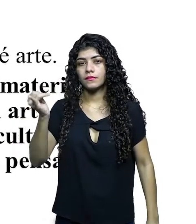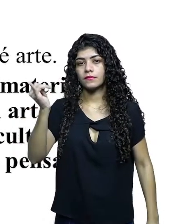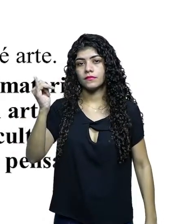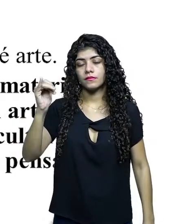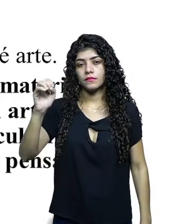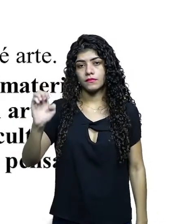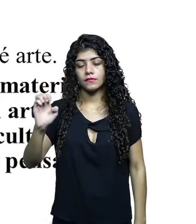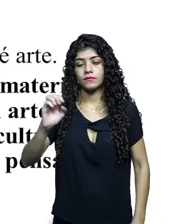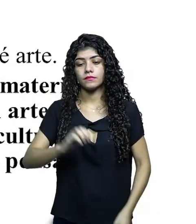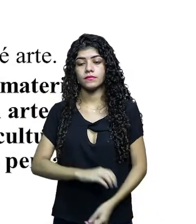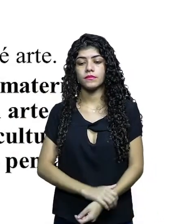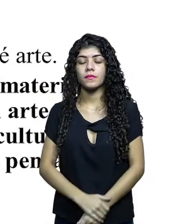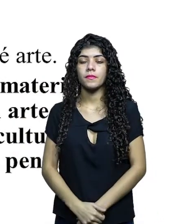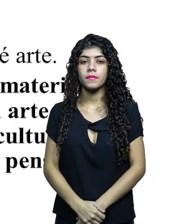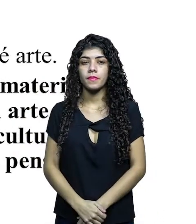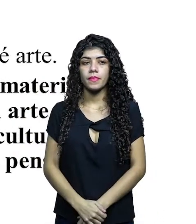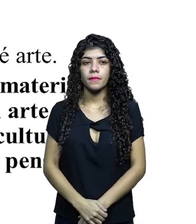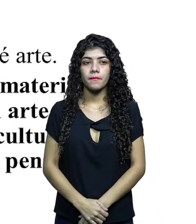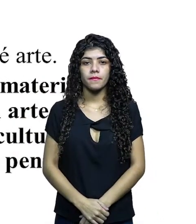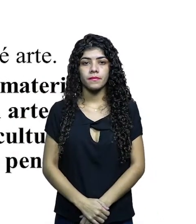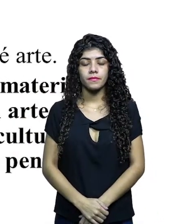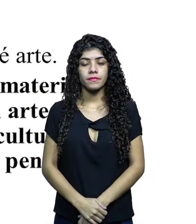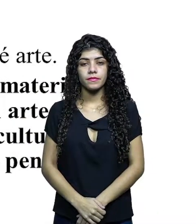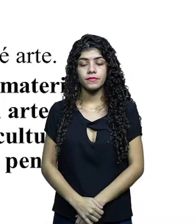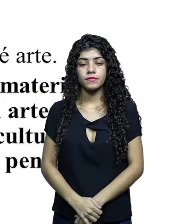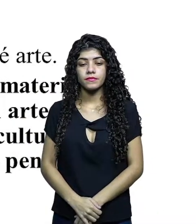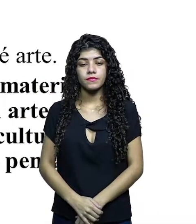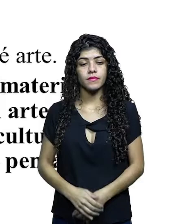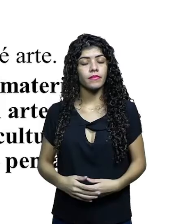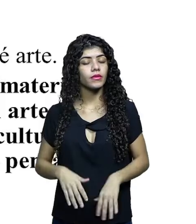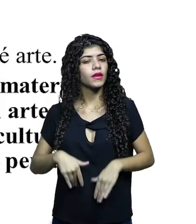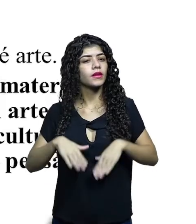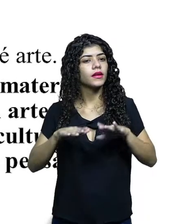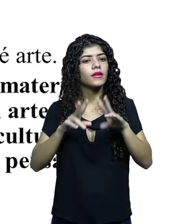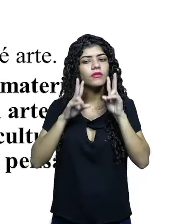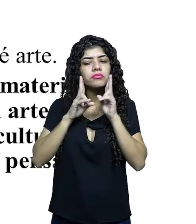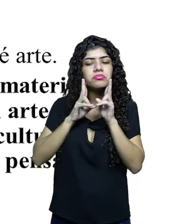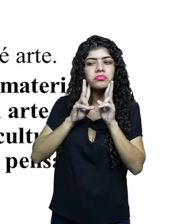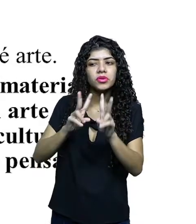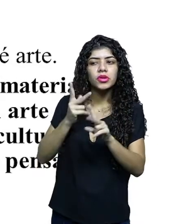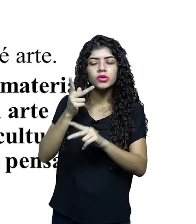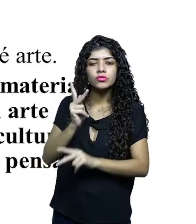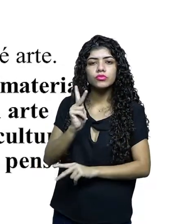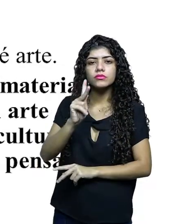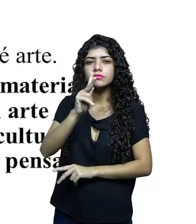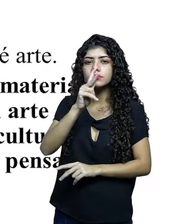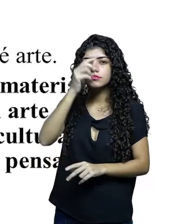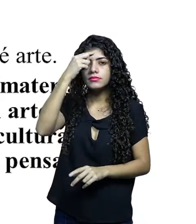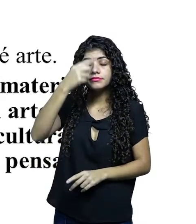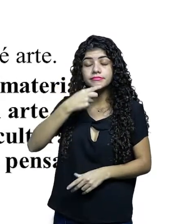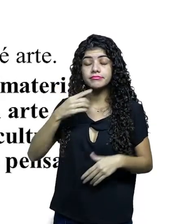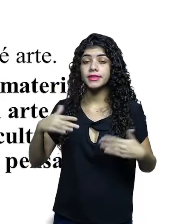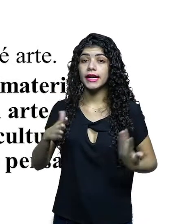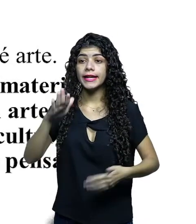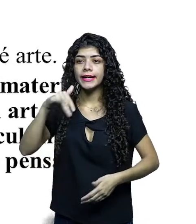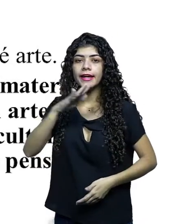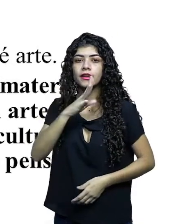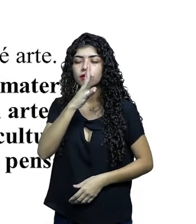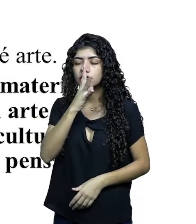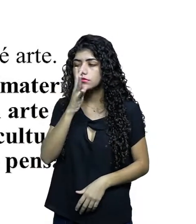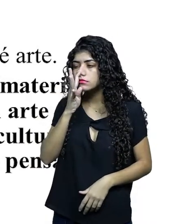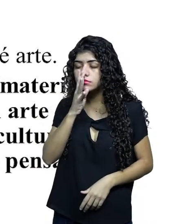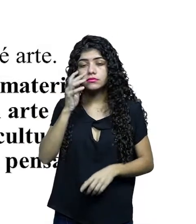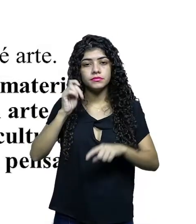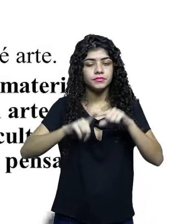Em resumo, quem você representa com suas imagens e quem está assistindo? O seu